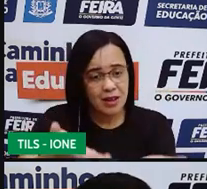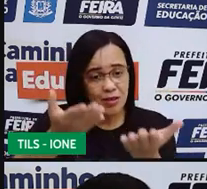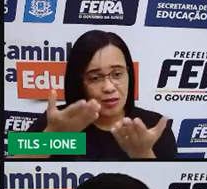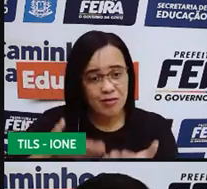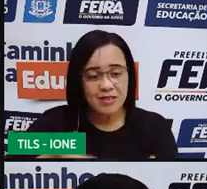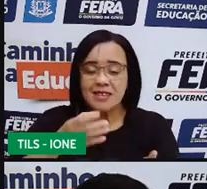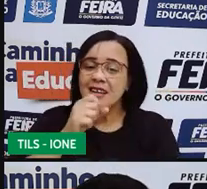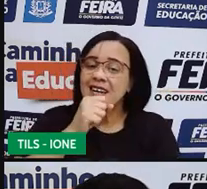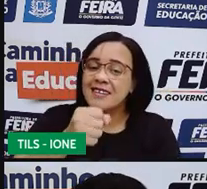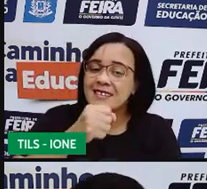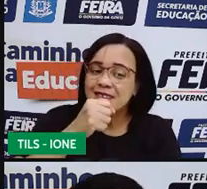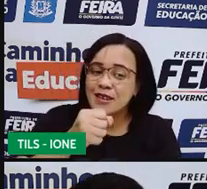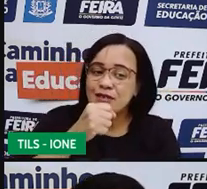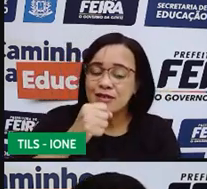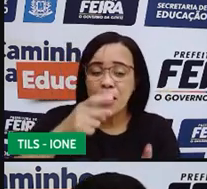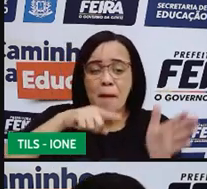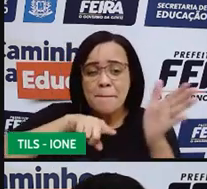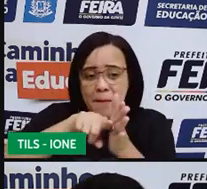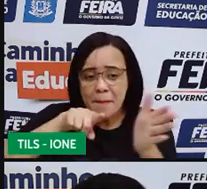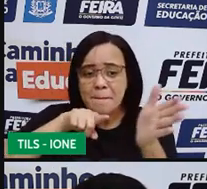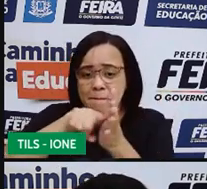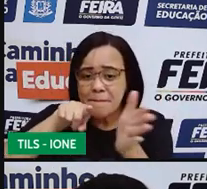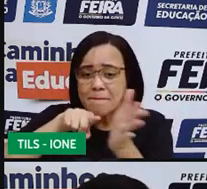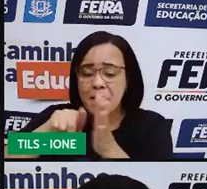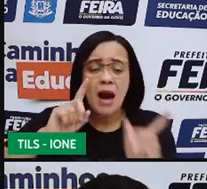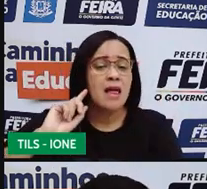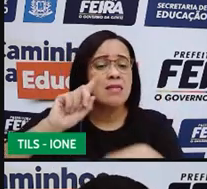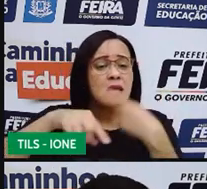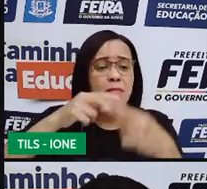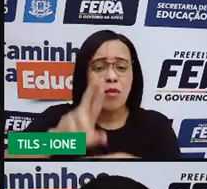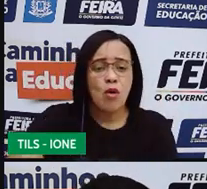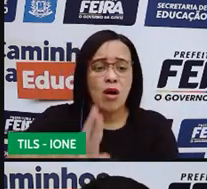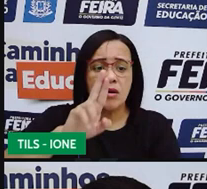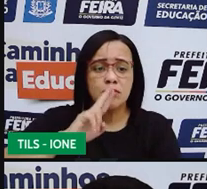fazer algumas perguntas e vai registrar isso no seu caderno.